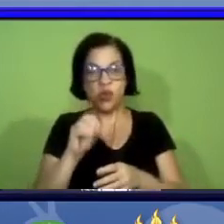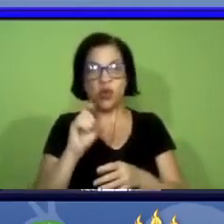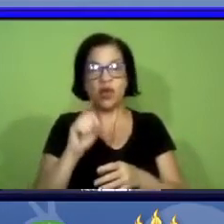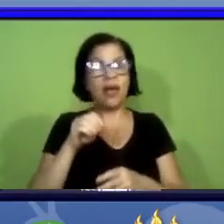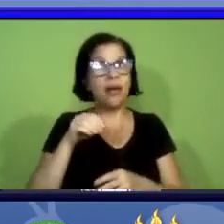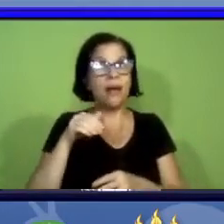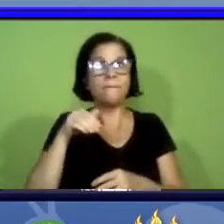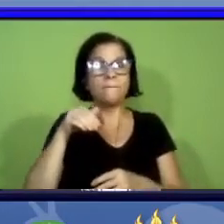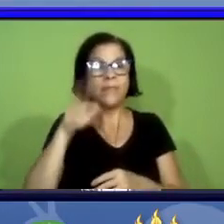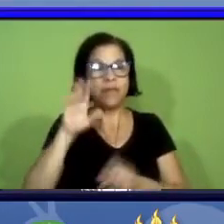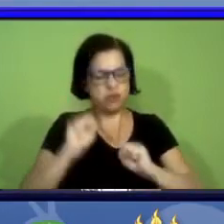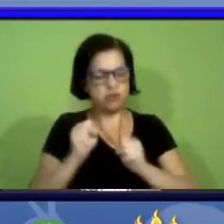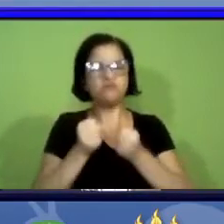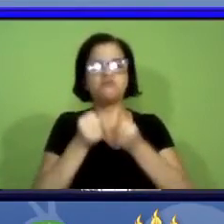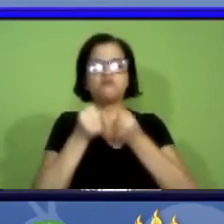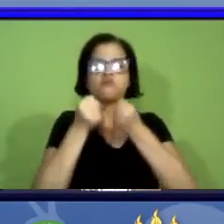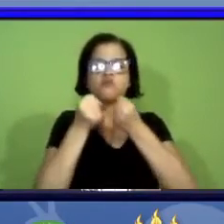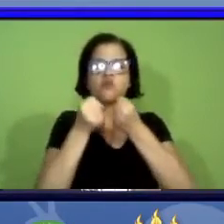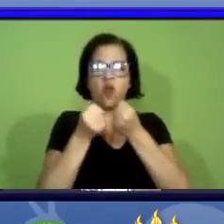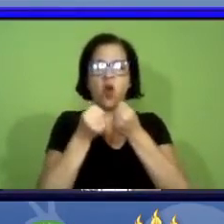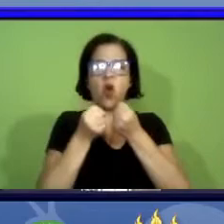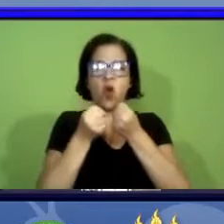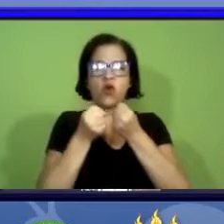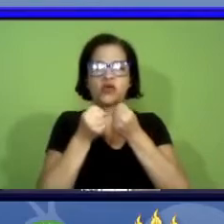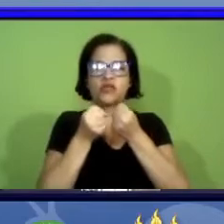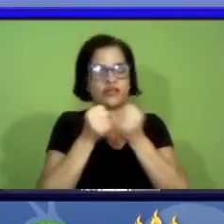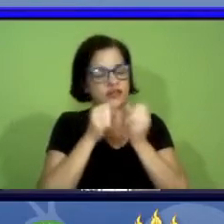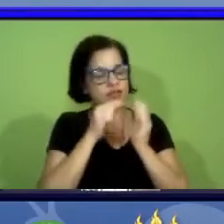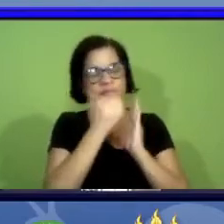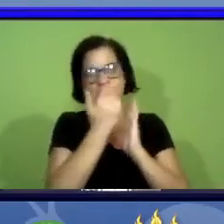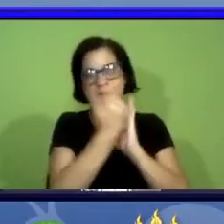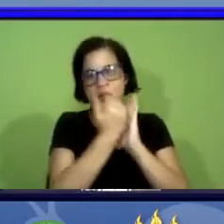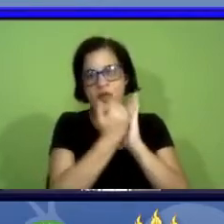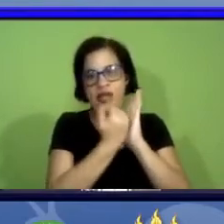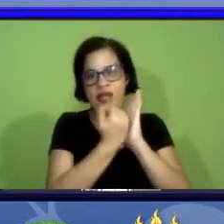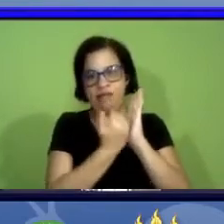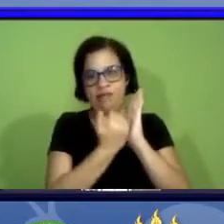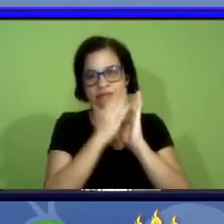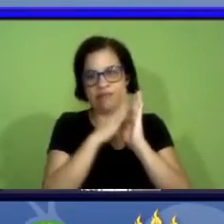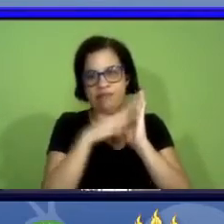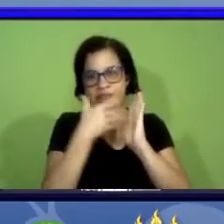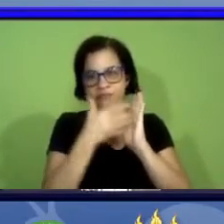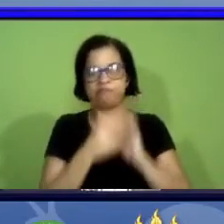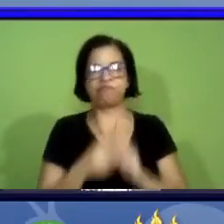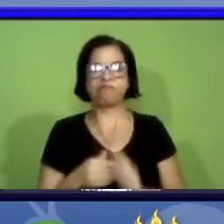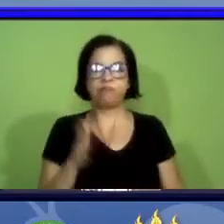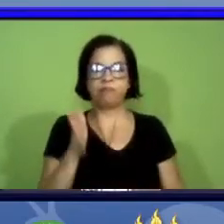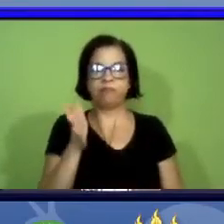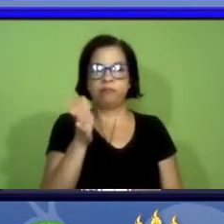a maior força do catálogo próximo